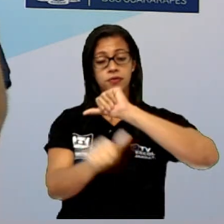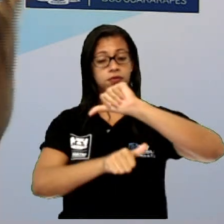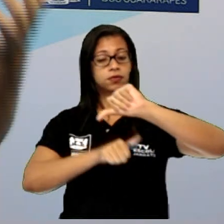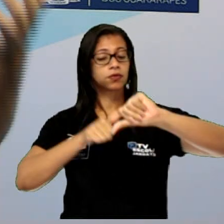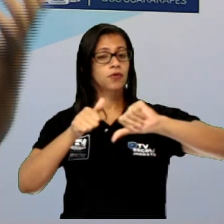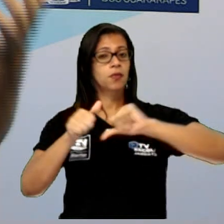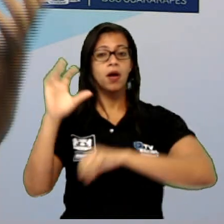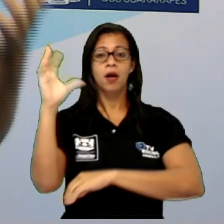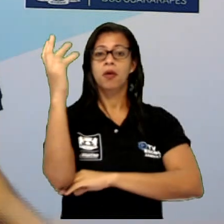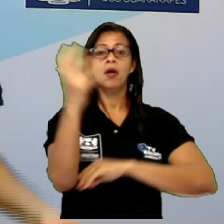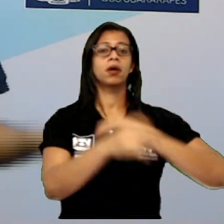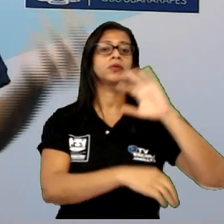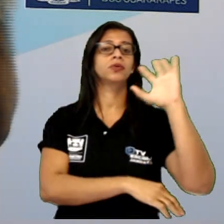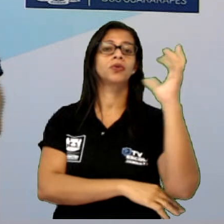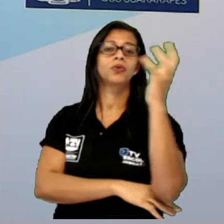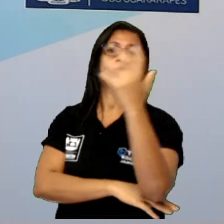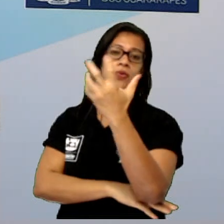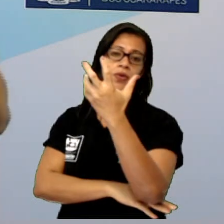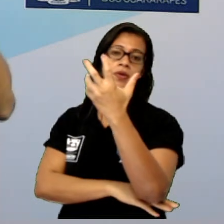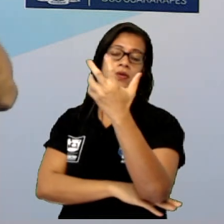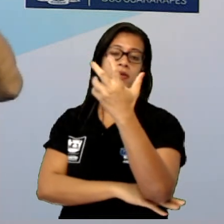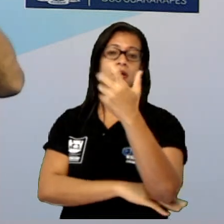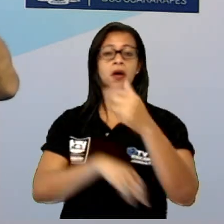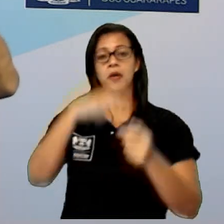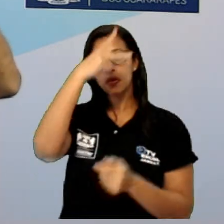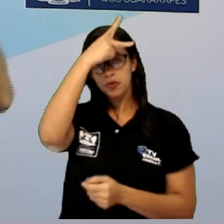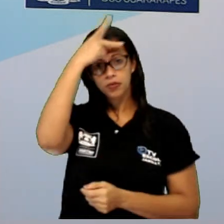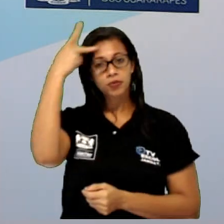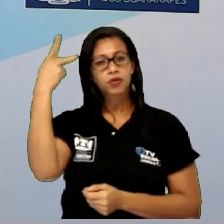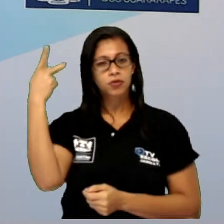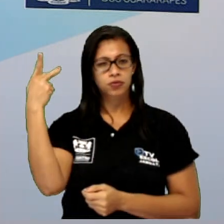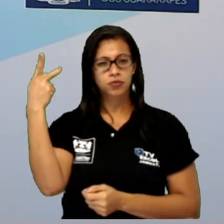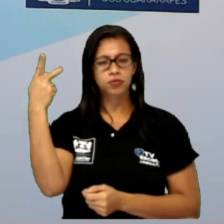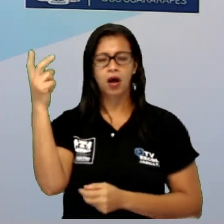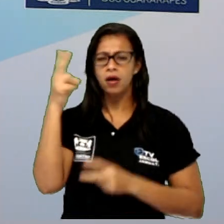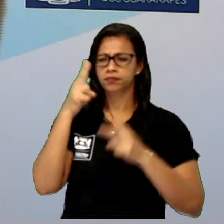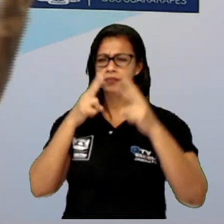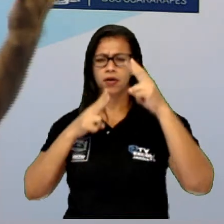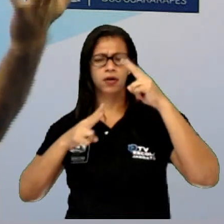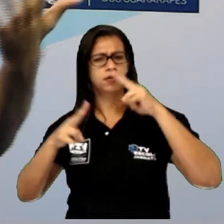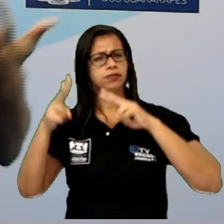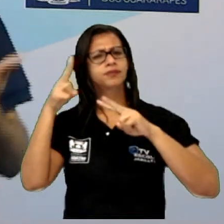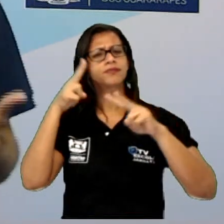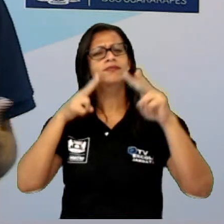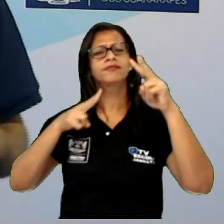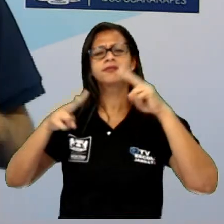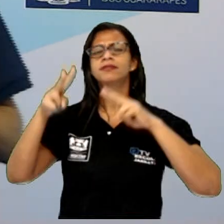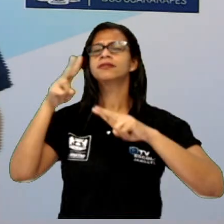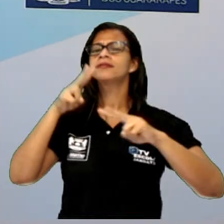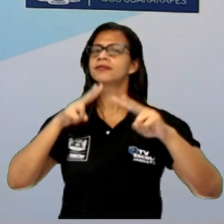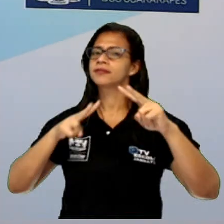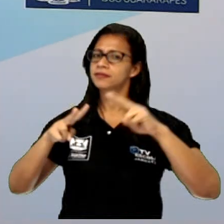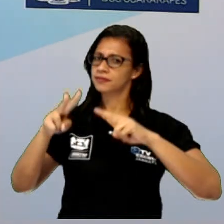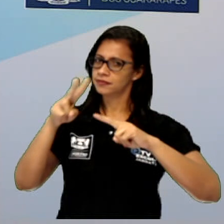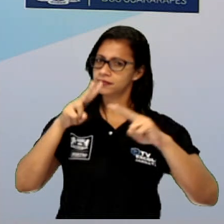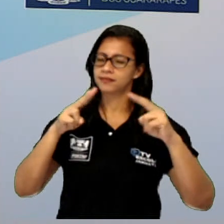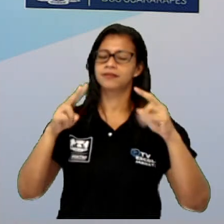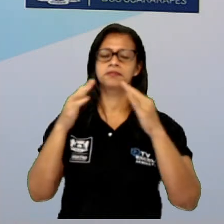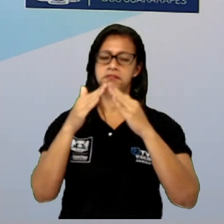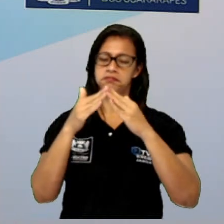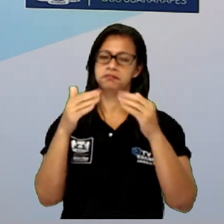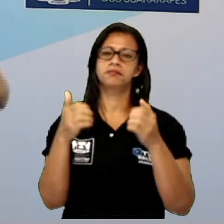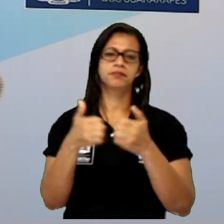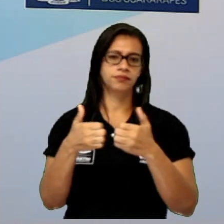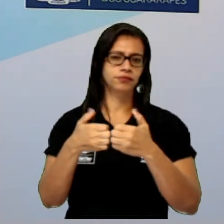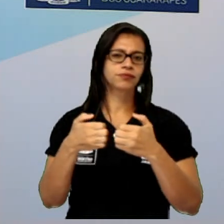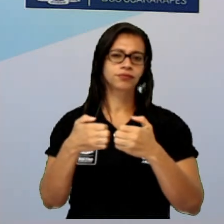ação da natureza, tanto quanto pela ação do homem. Olha direitinho, analisa aí bem perto da sua casa e vai anotando, fazendo uma